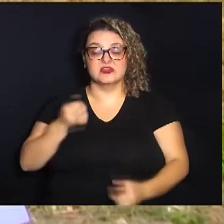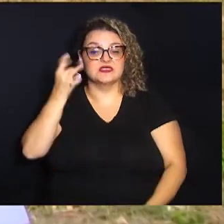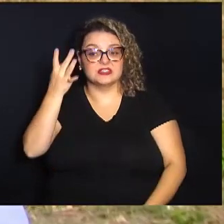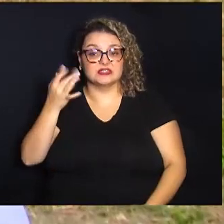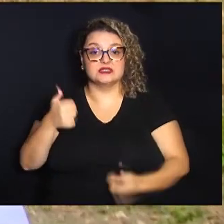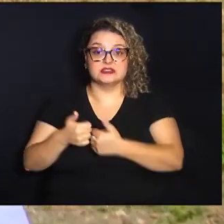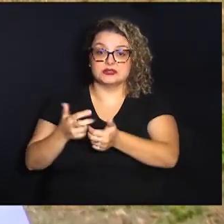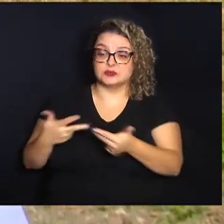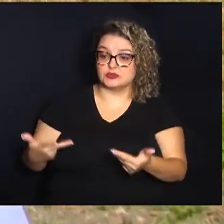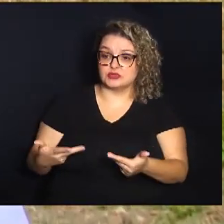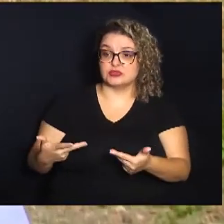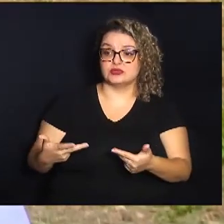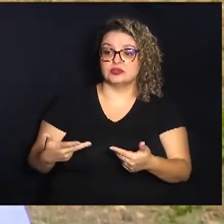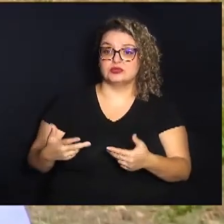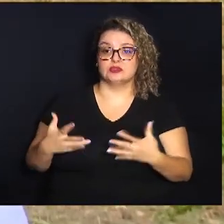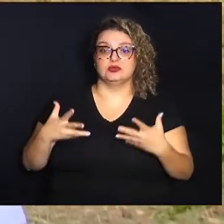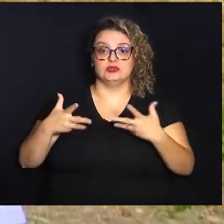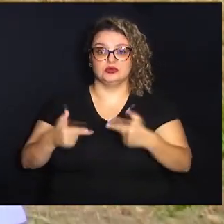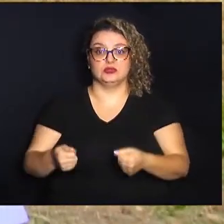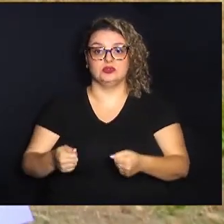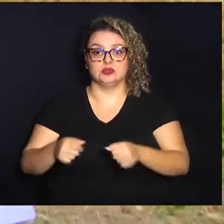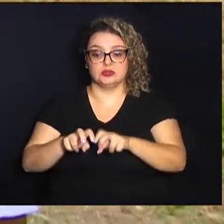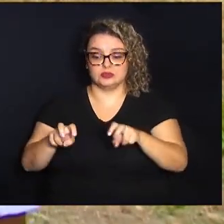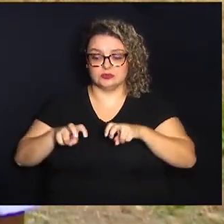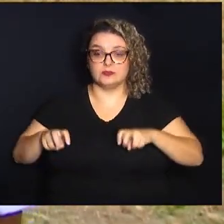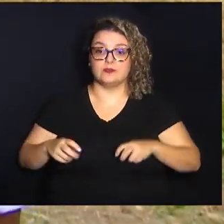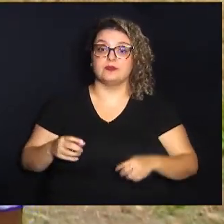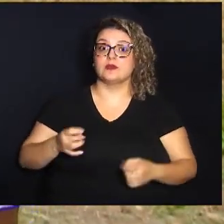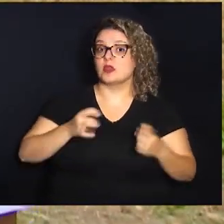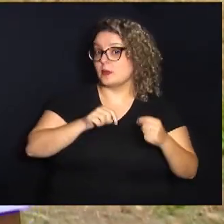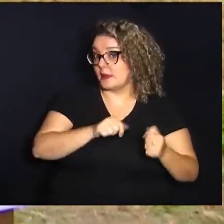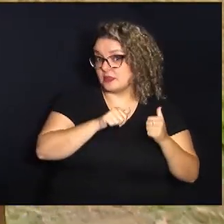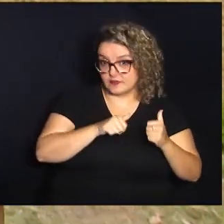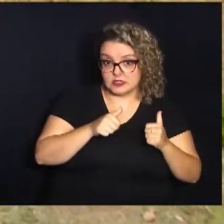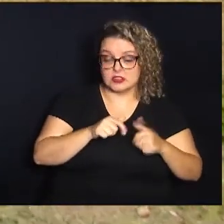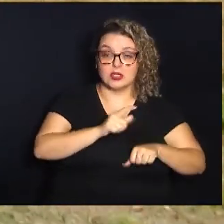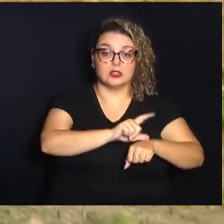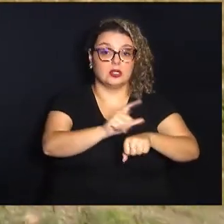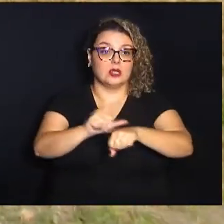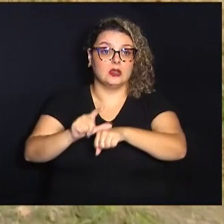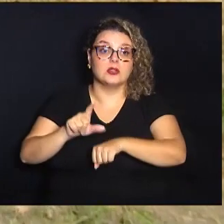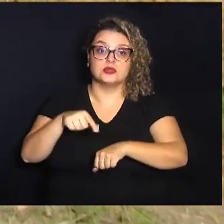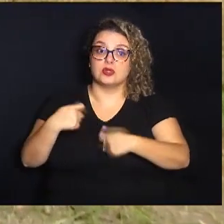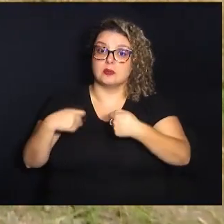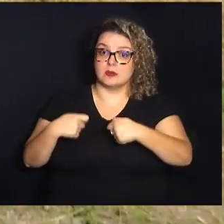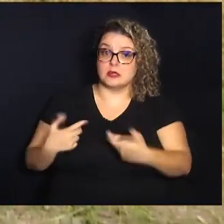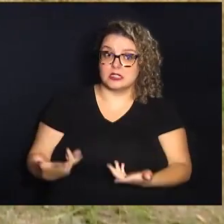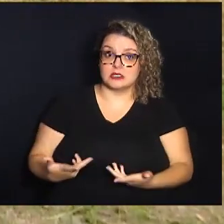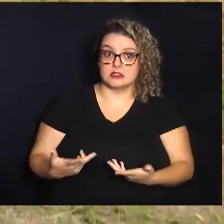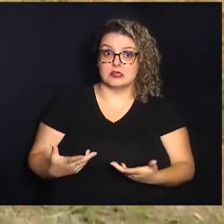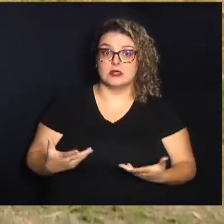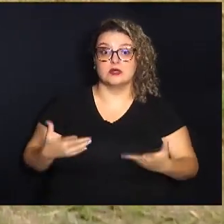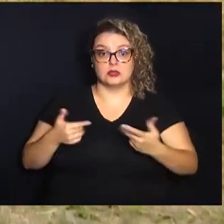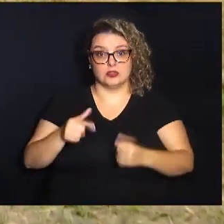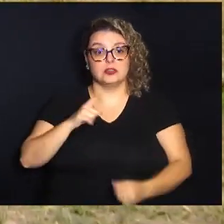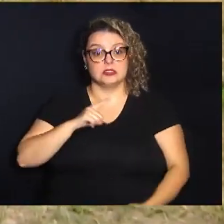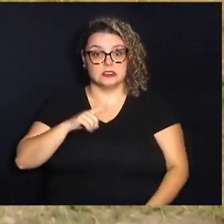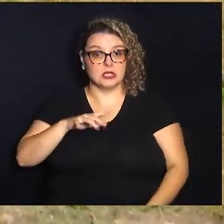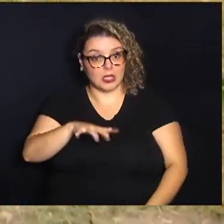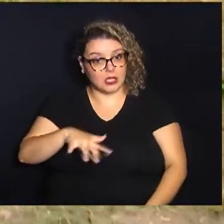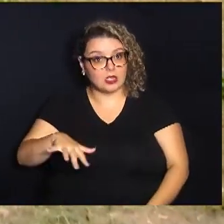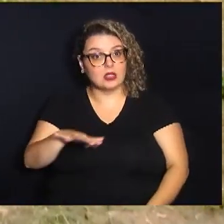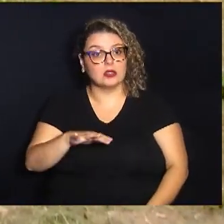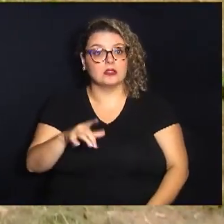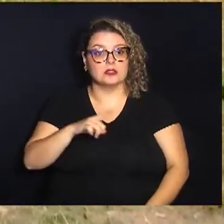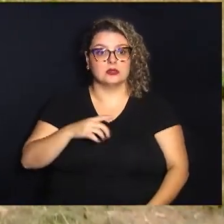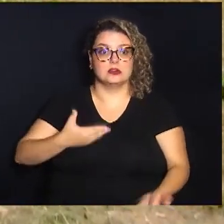coletivo, favorecendo o comércio. Portanto, é uma necessidade que tem esta região de haver essa